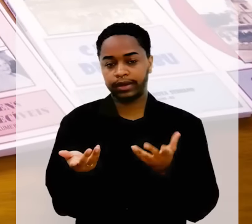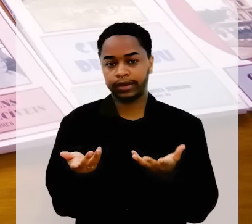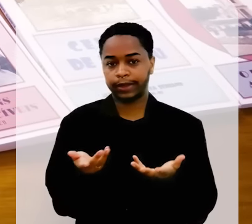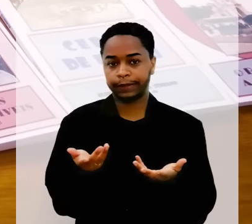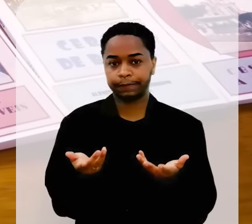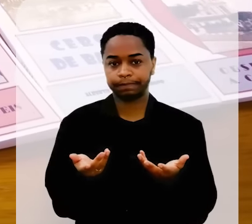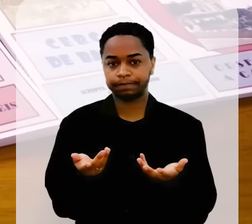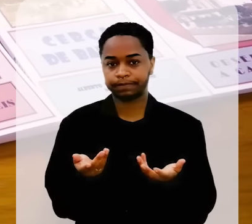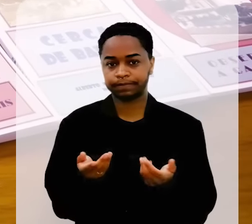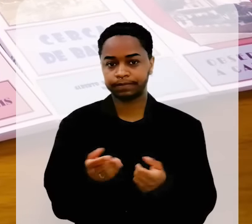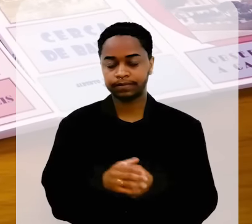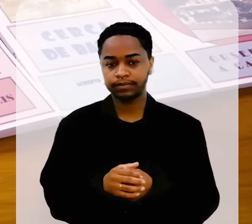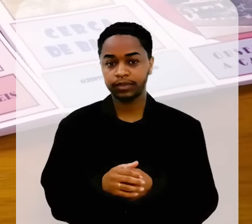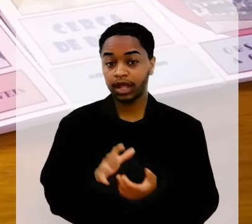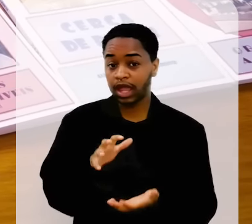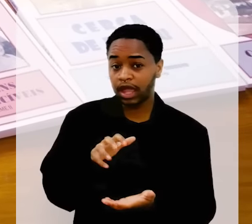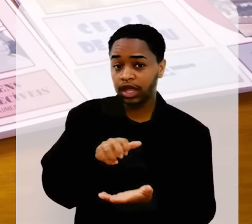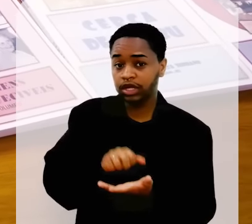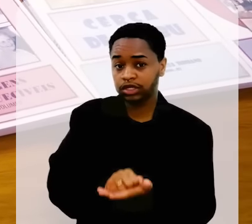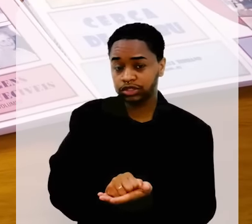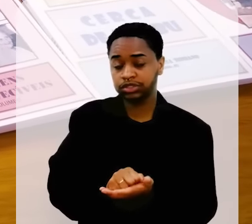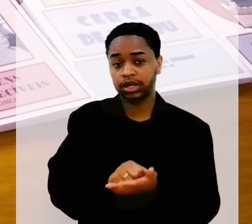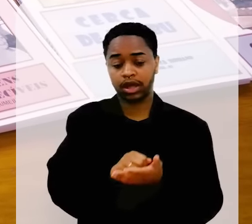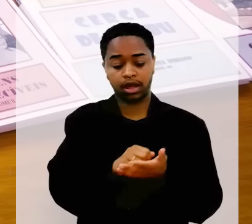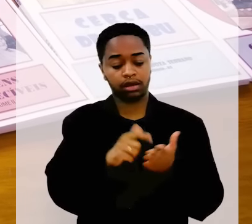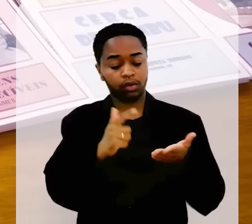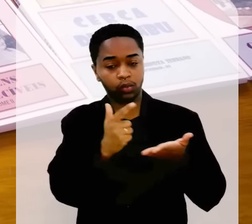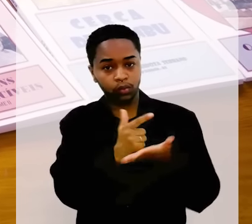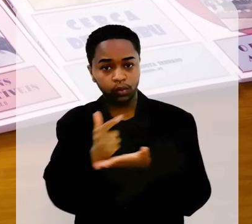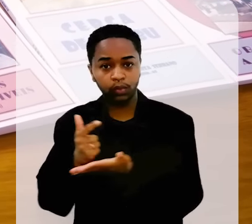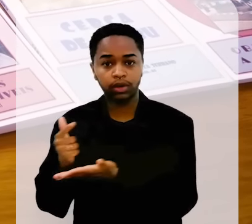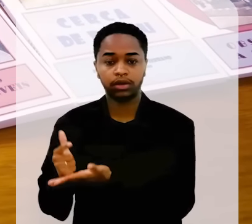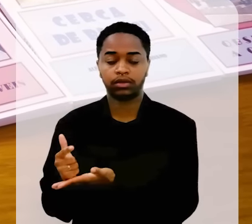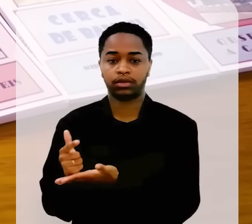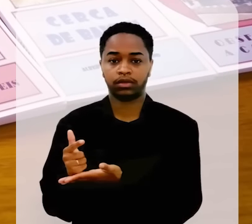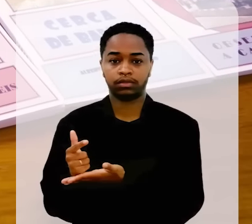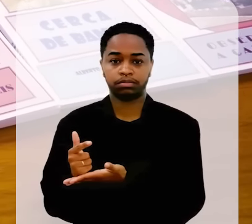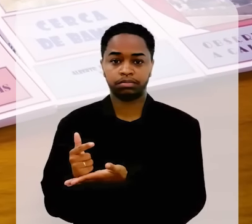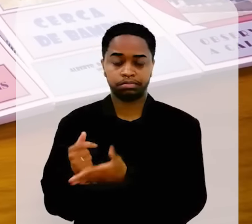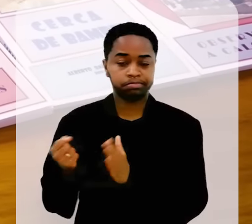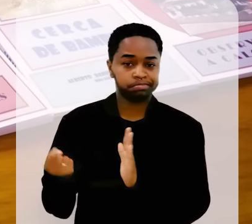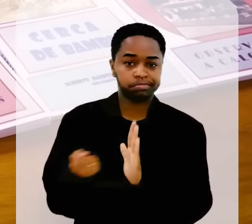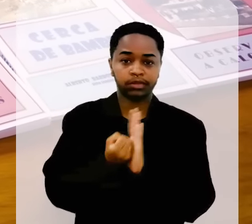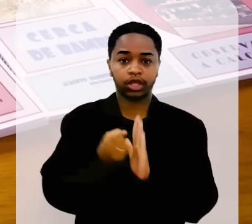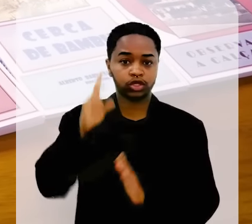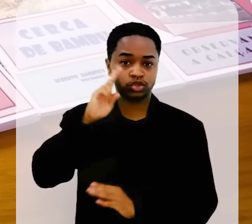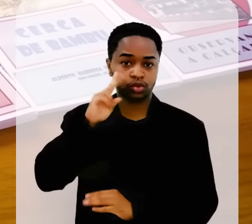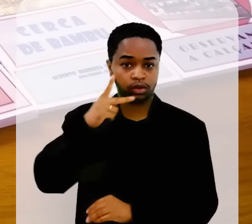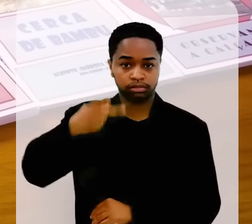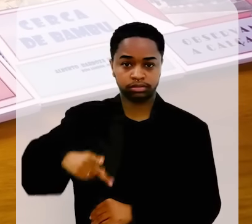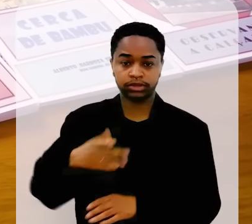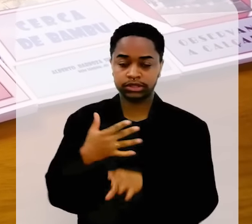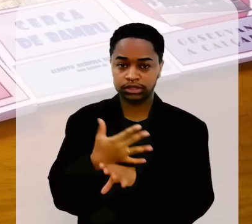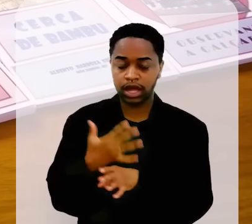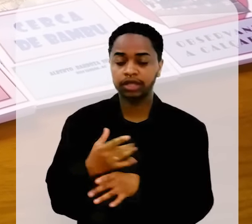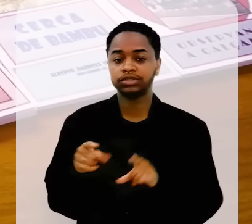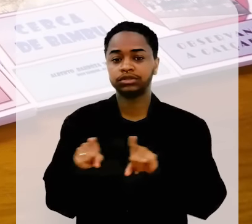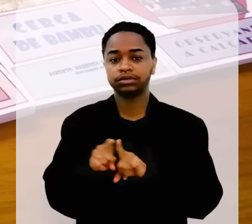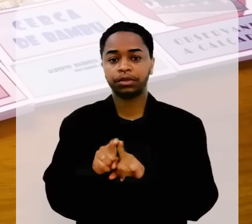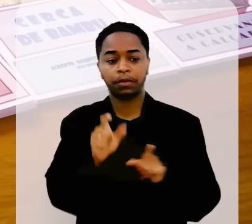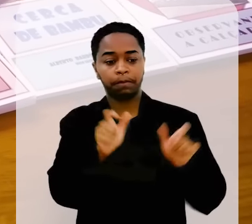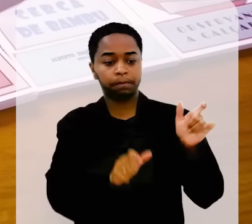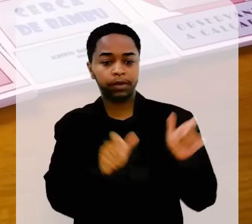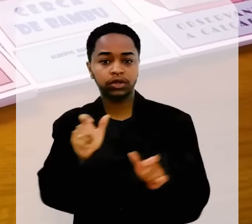nas páginas a história do